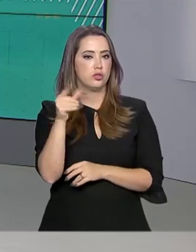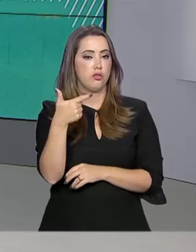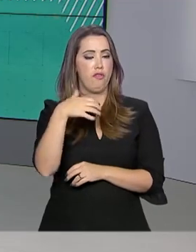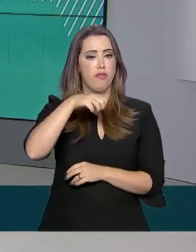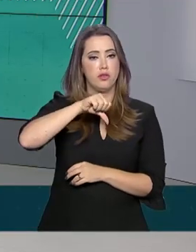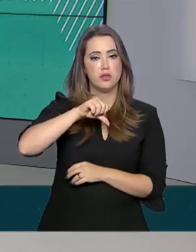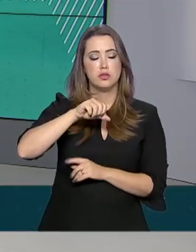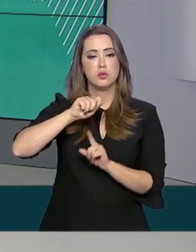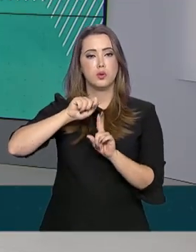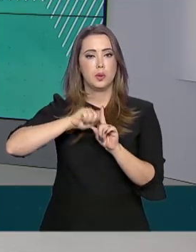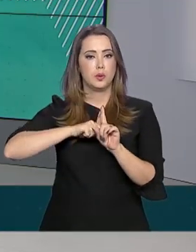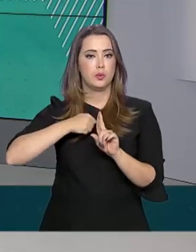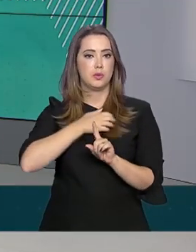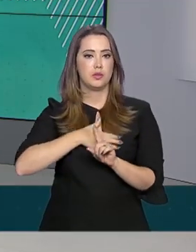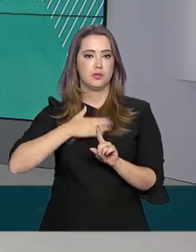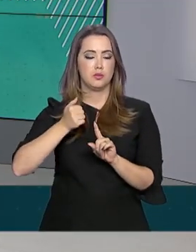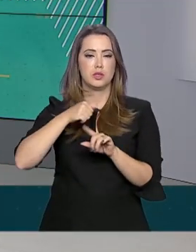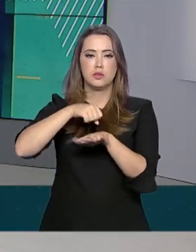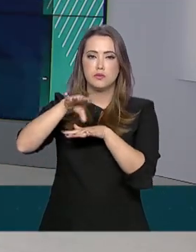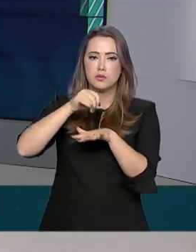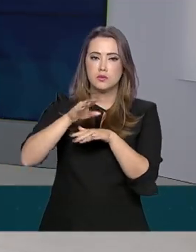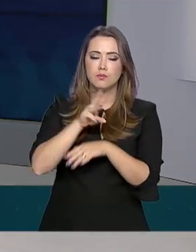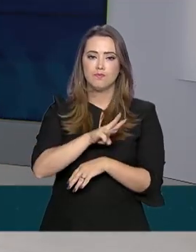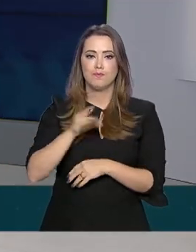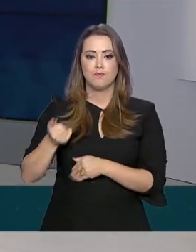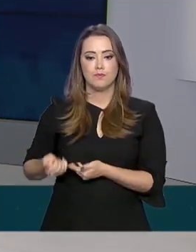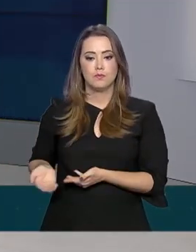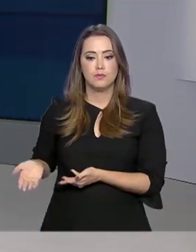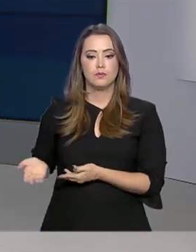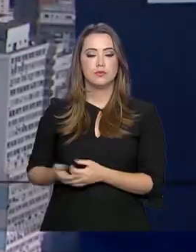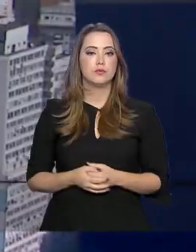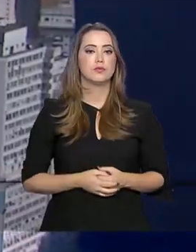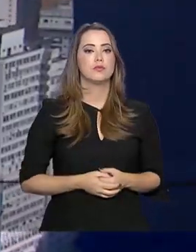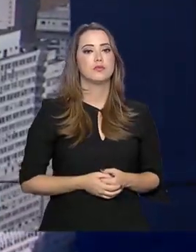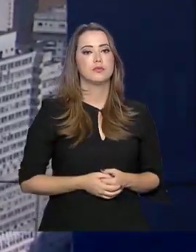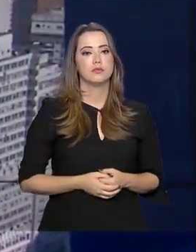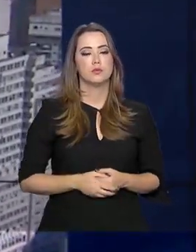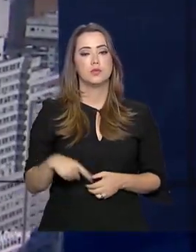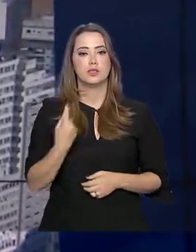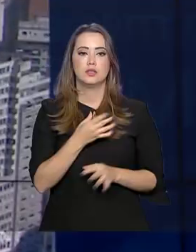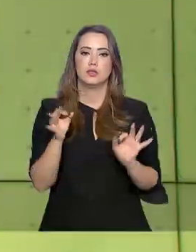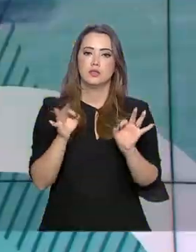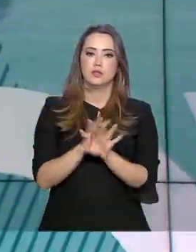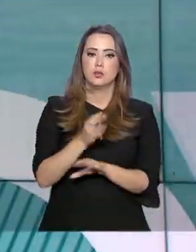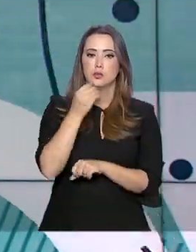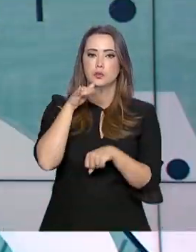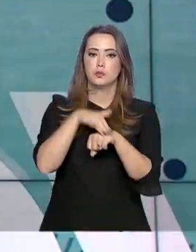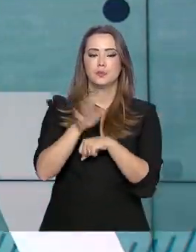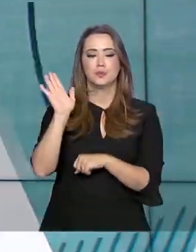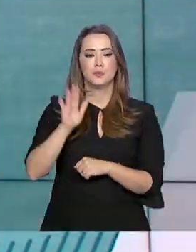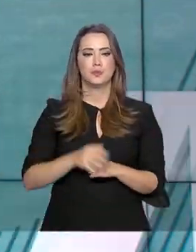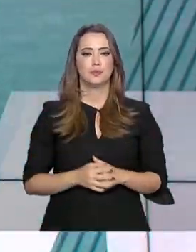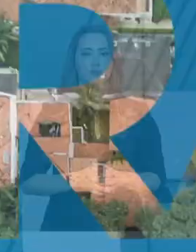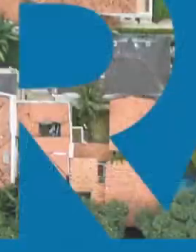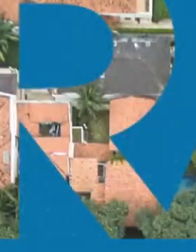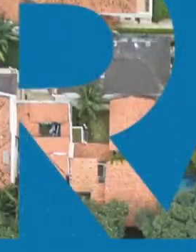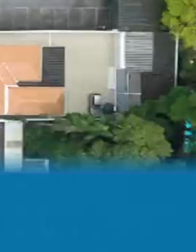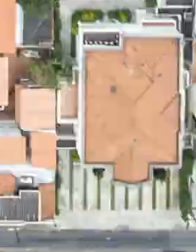agosto. Mais informações no endereço que aparece aí na sua tela. Ficamos por aqui. Boa noite e até amanhã.